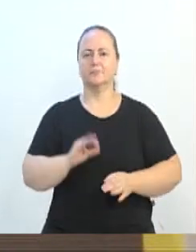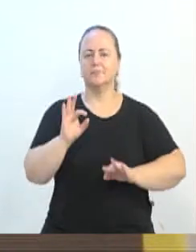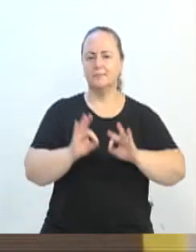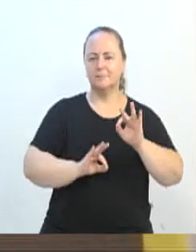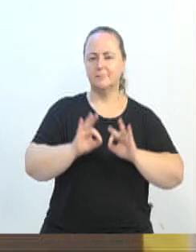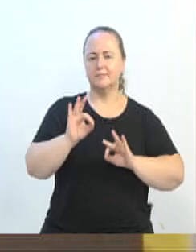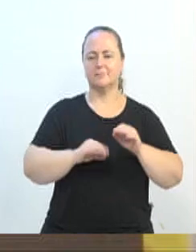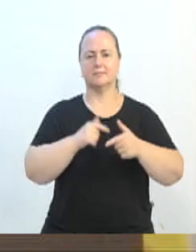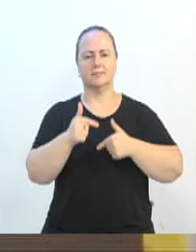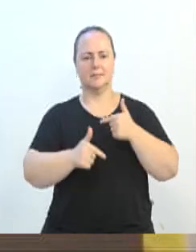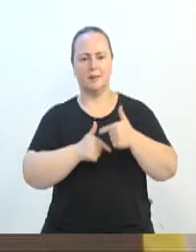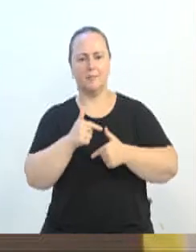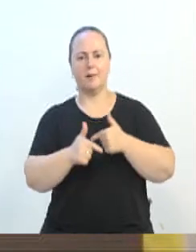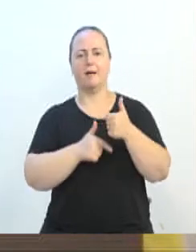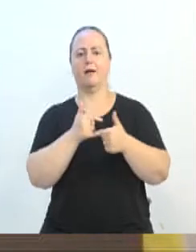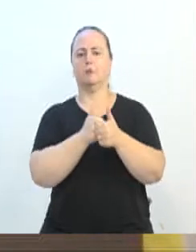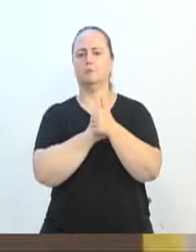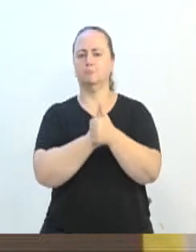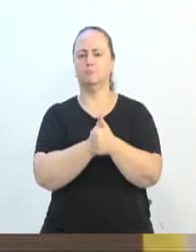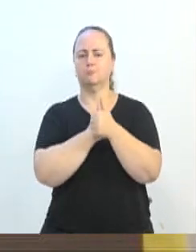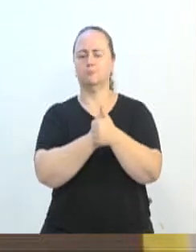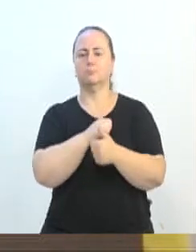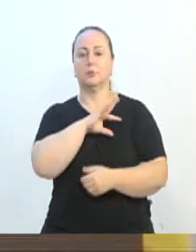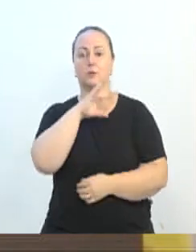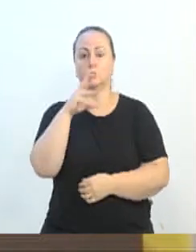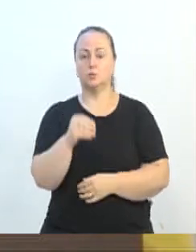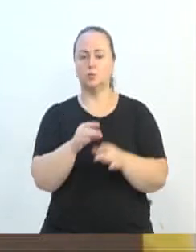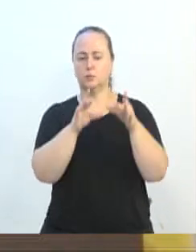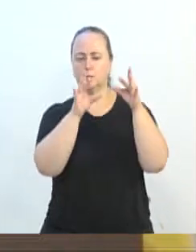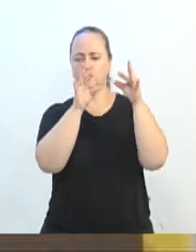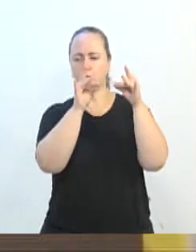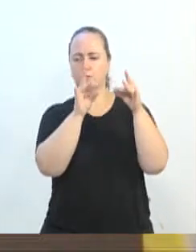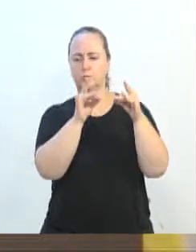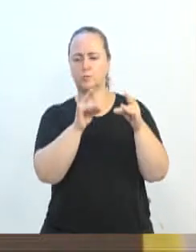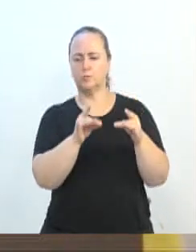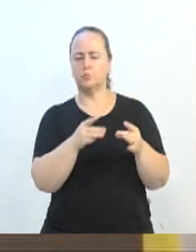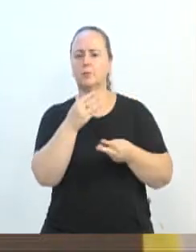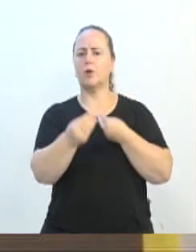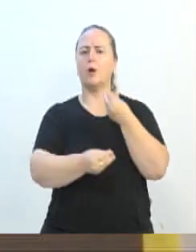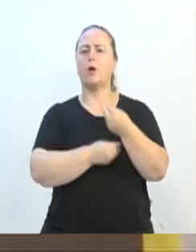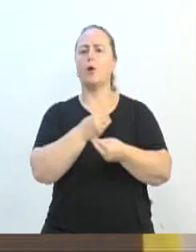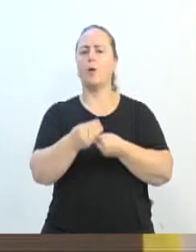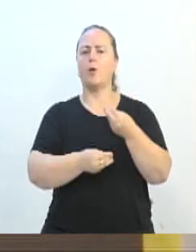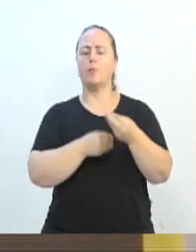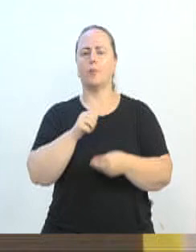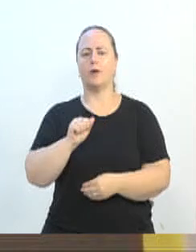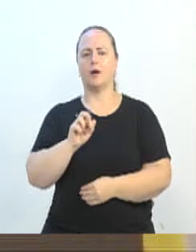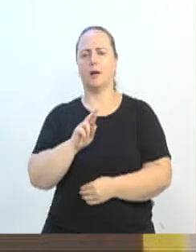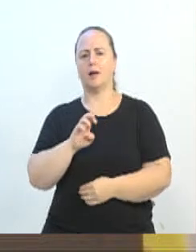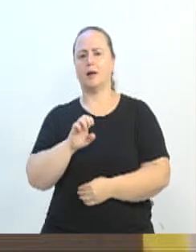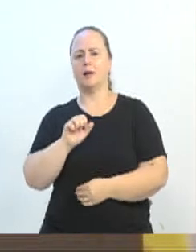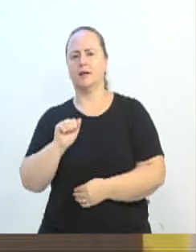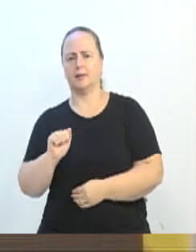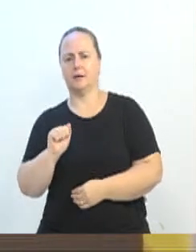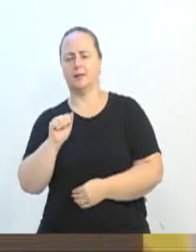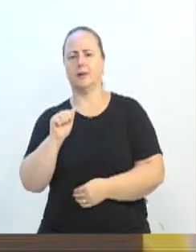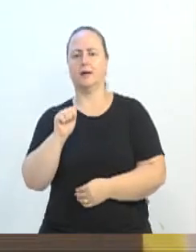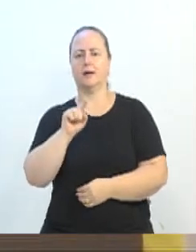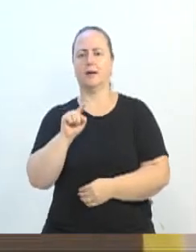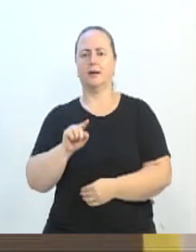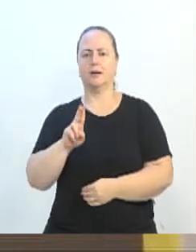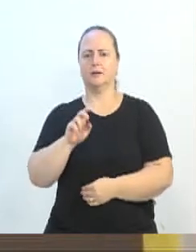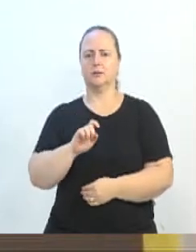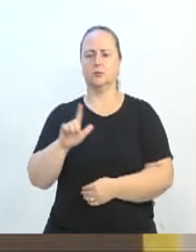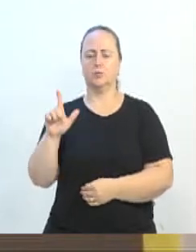acompanhando todos os detalhes para a nossa área azul definitivamente